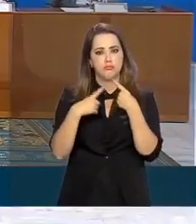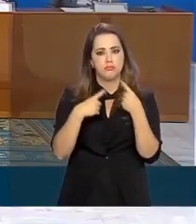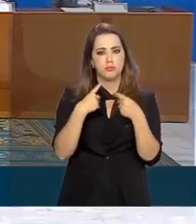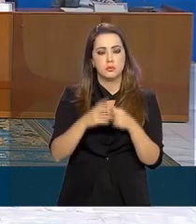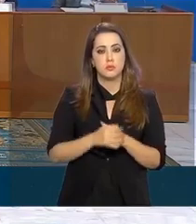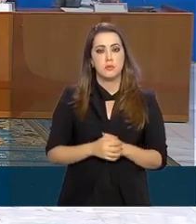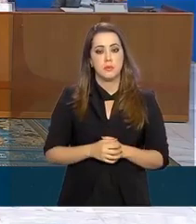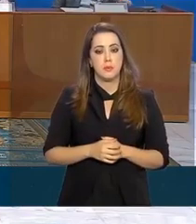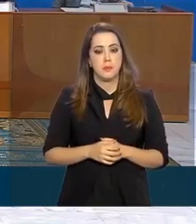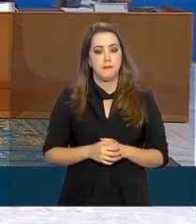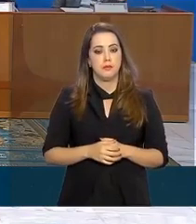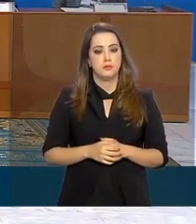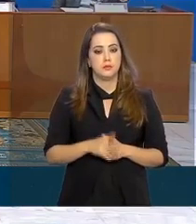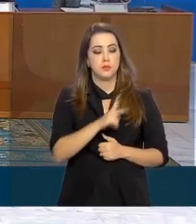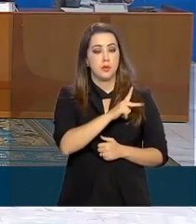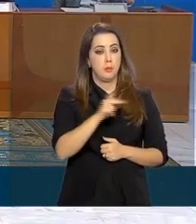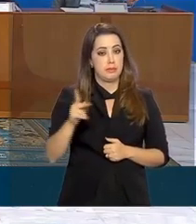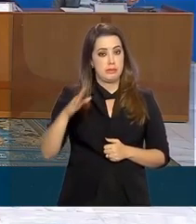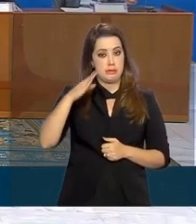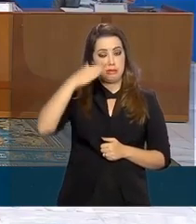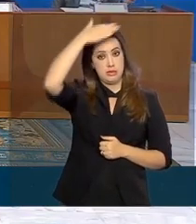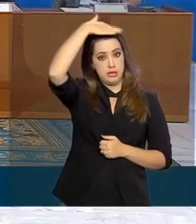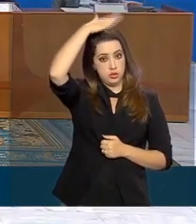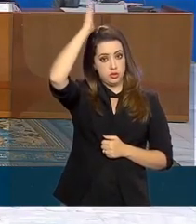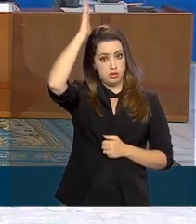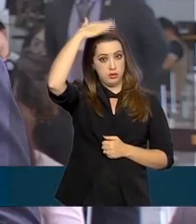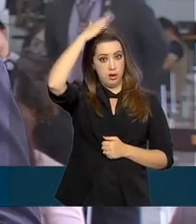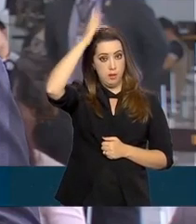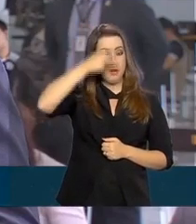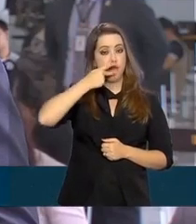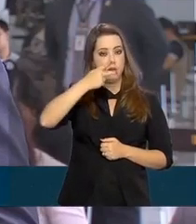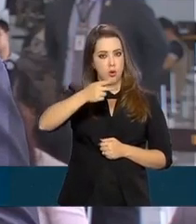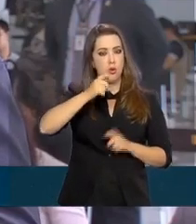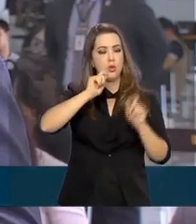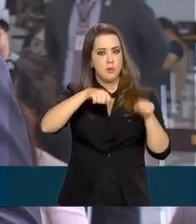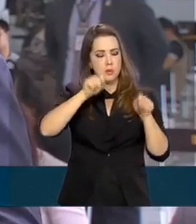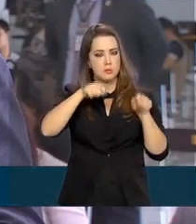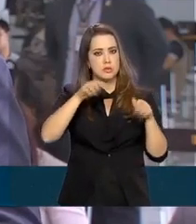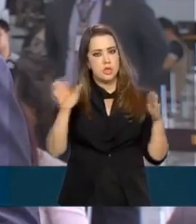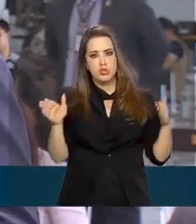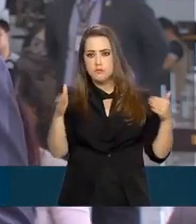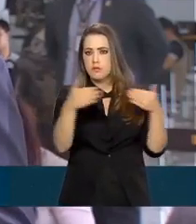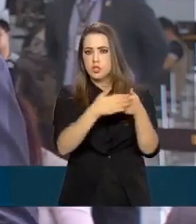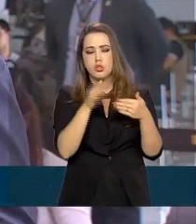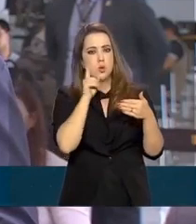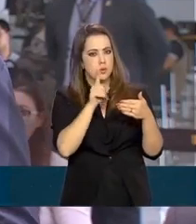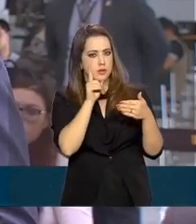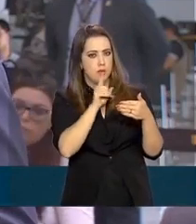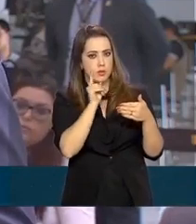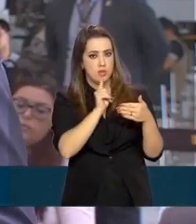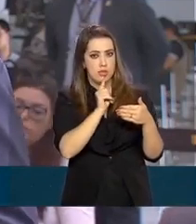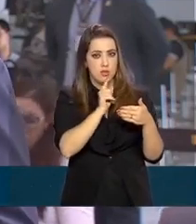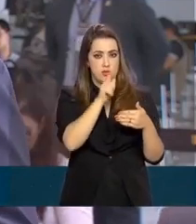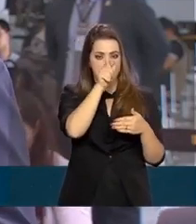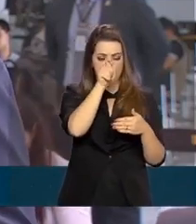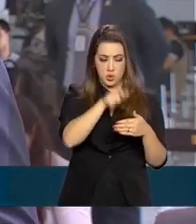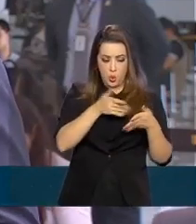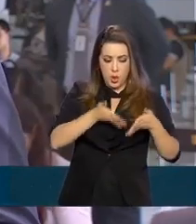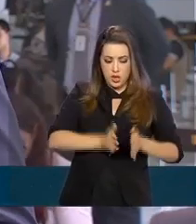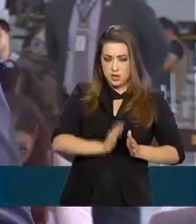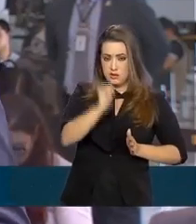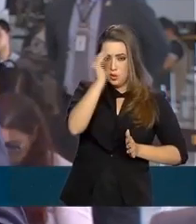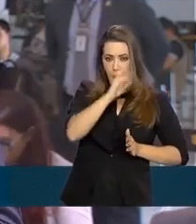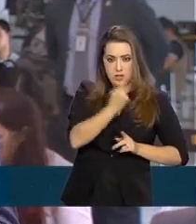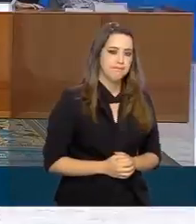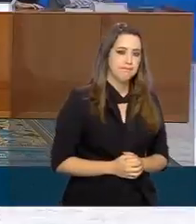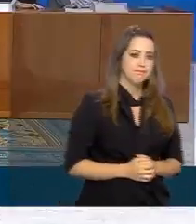O o presidente Trump falou ontem na possibilidade de proibir brasileiros de entrar nos Estados Unidos. E aí, se chegaram a discutir isso e chegaram a alguma